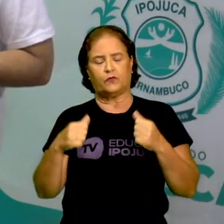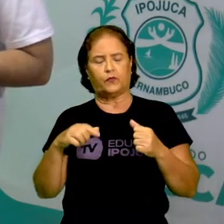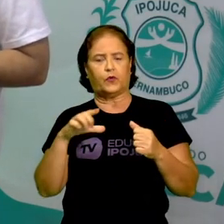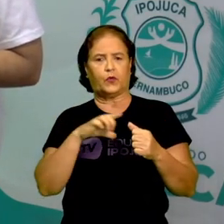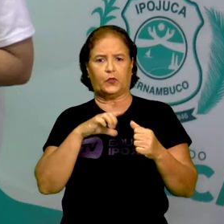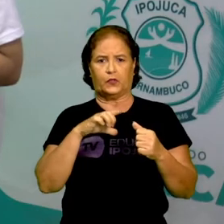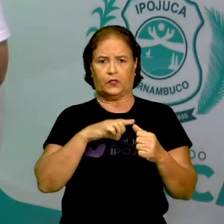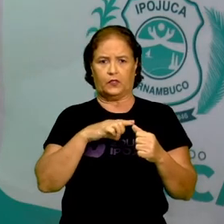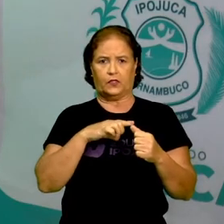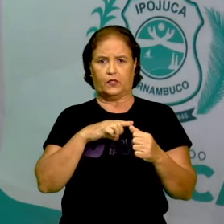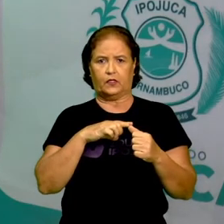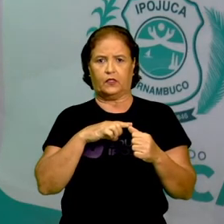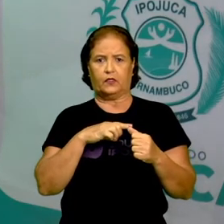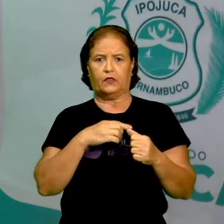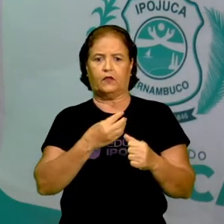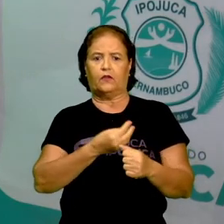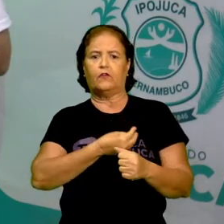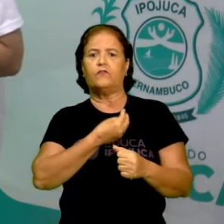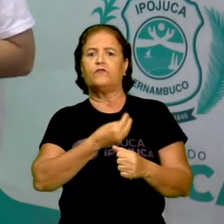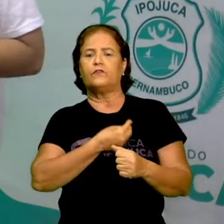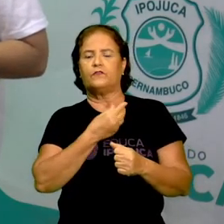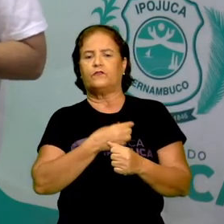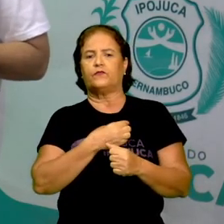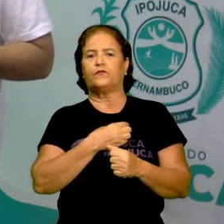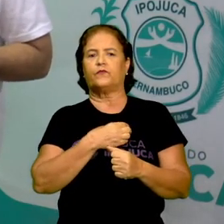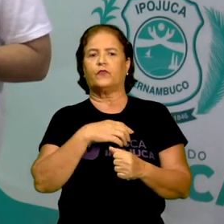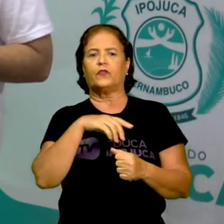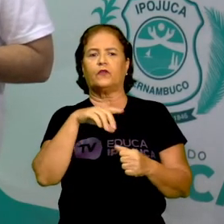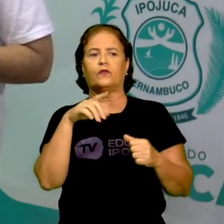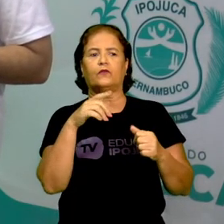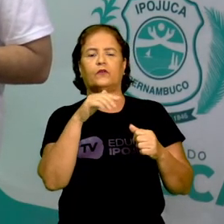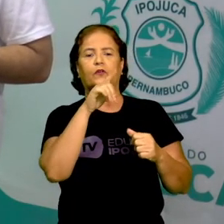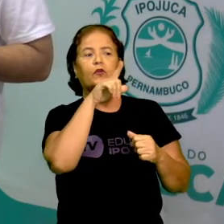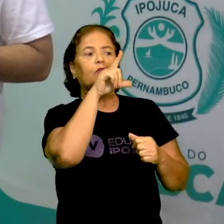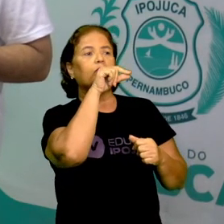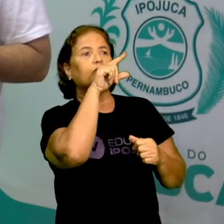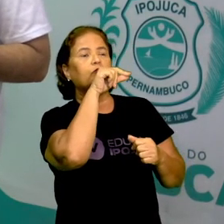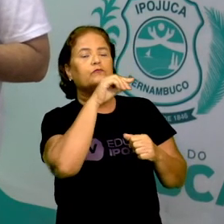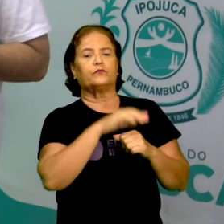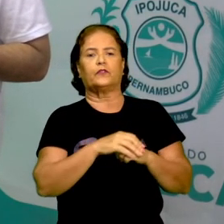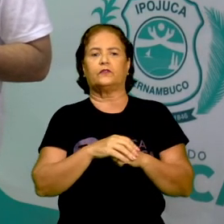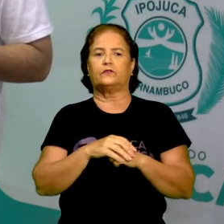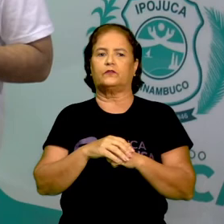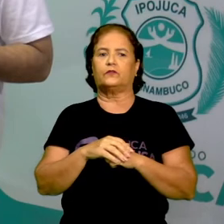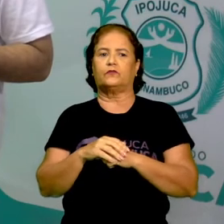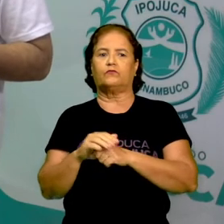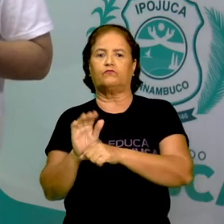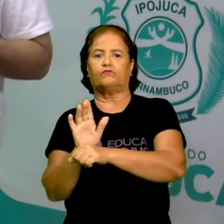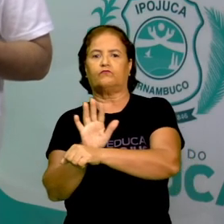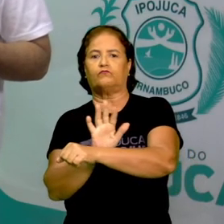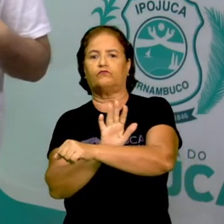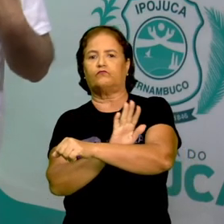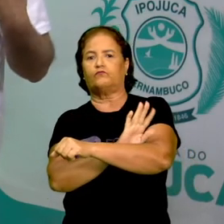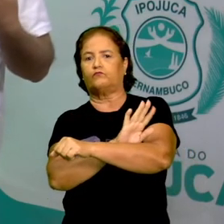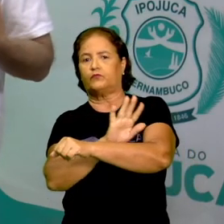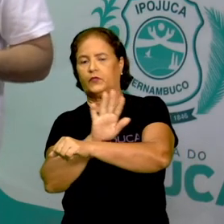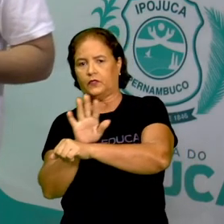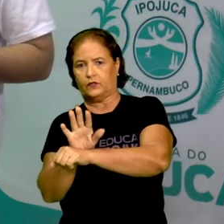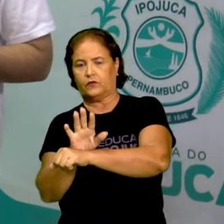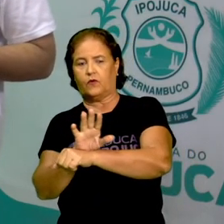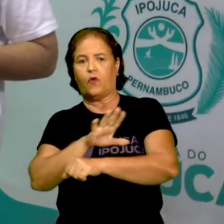Os pássaros, o tubarão, o leão e a minhoca. Bom,